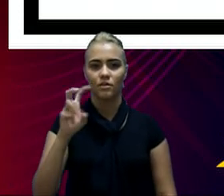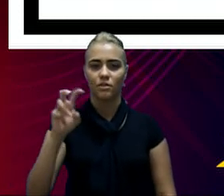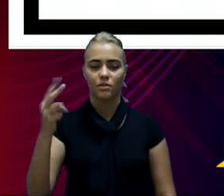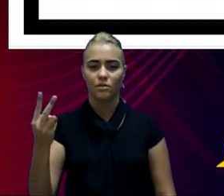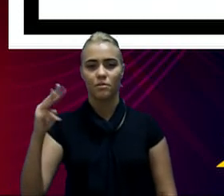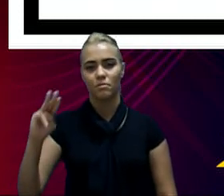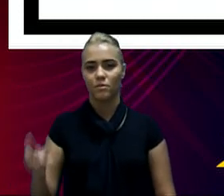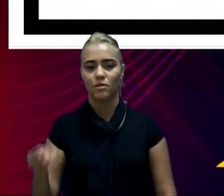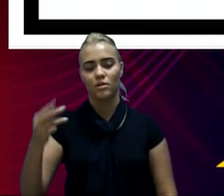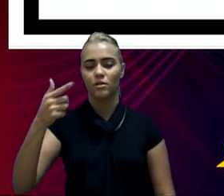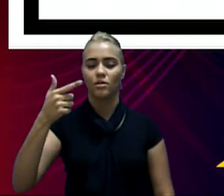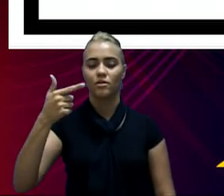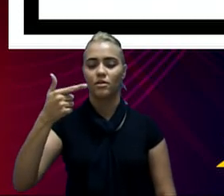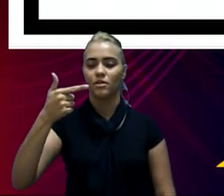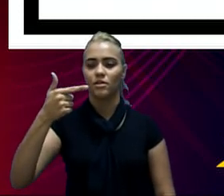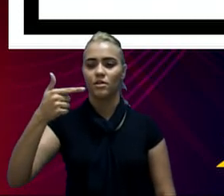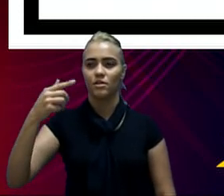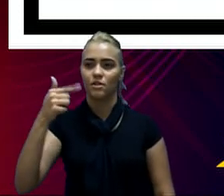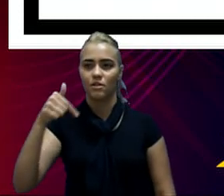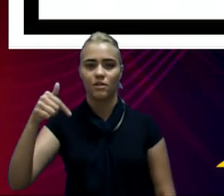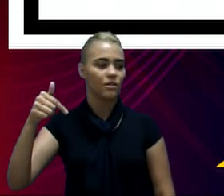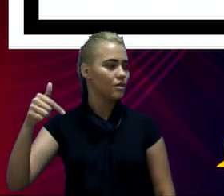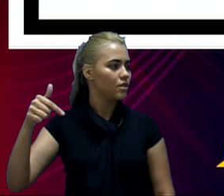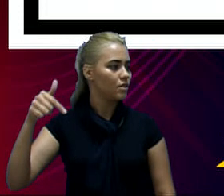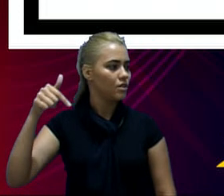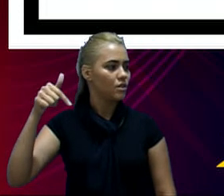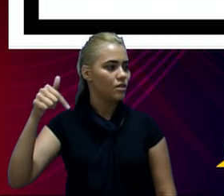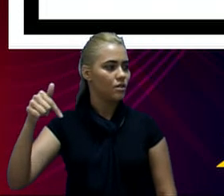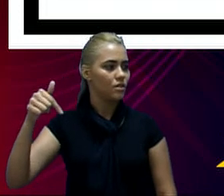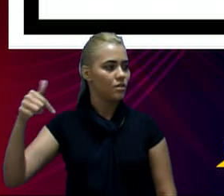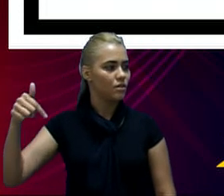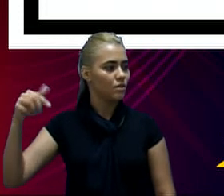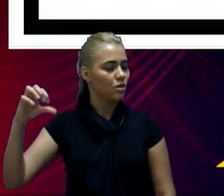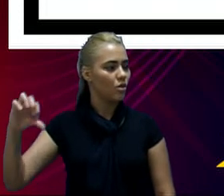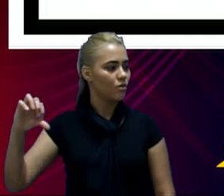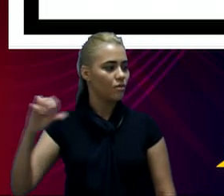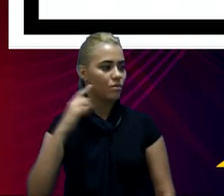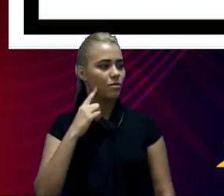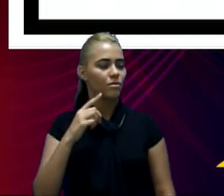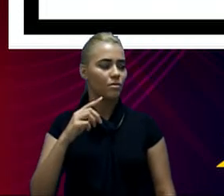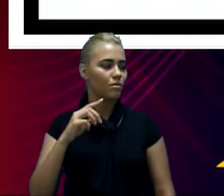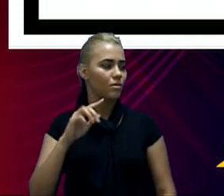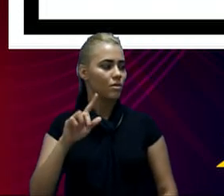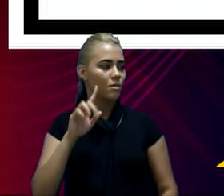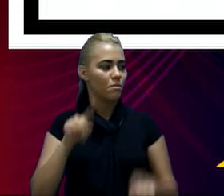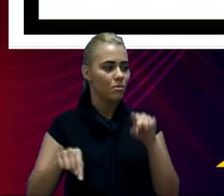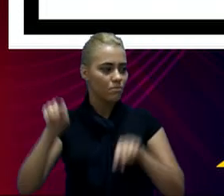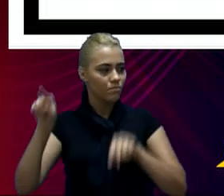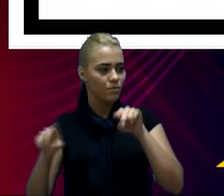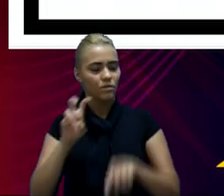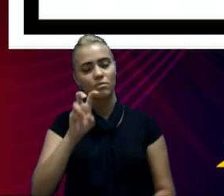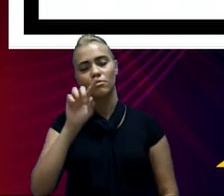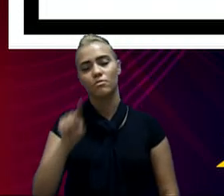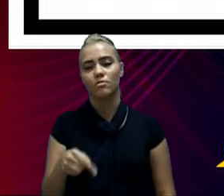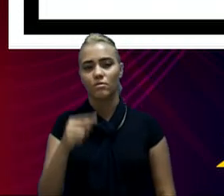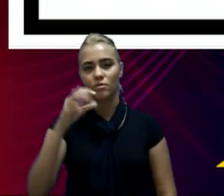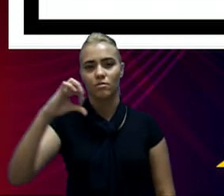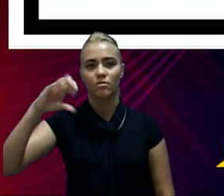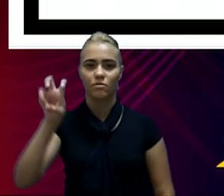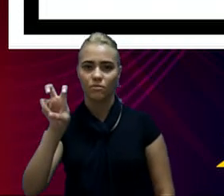352.469.000, negativo, portanto, a variação nominal de 5,95,